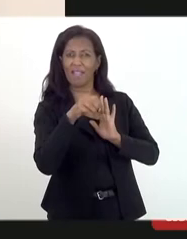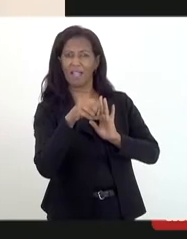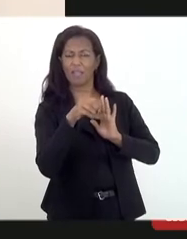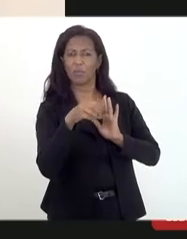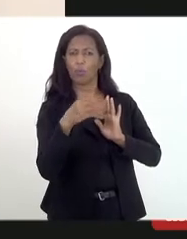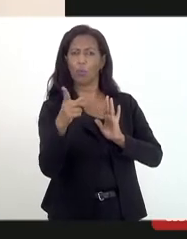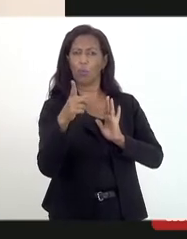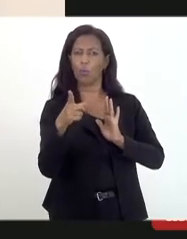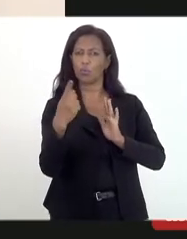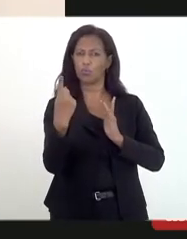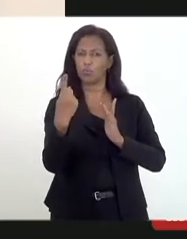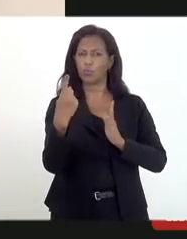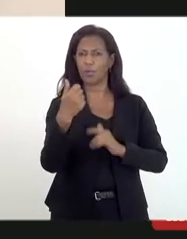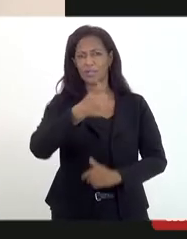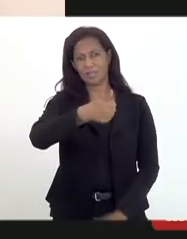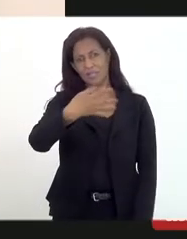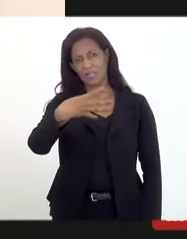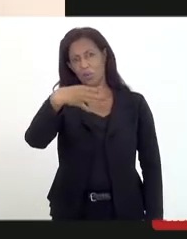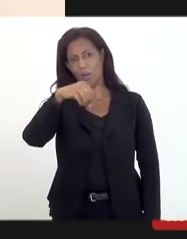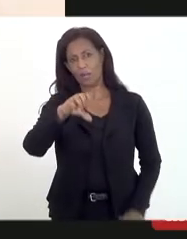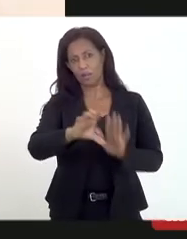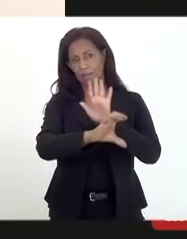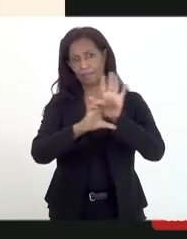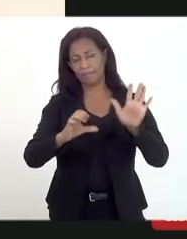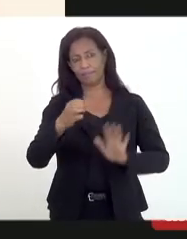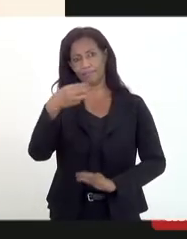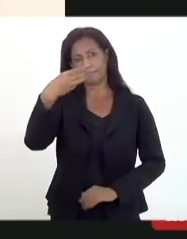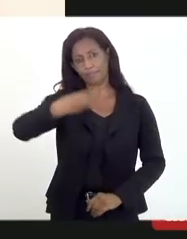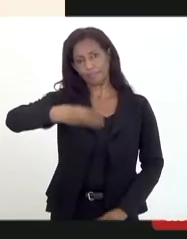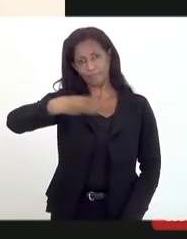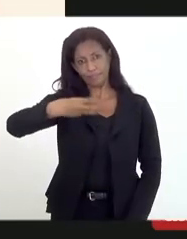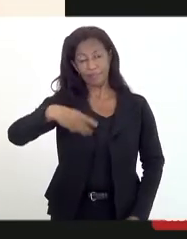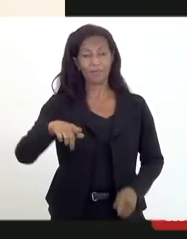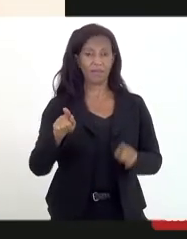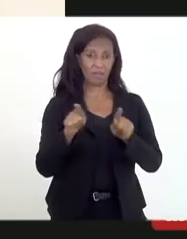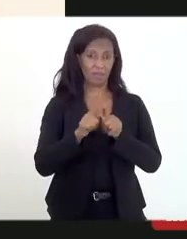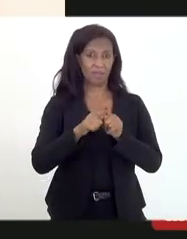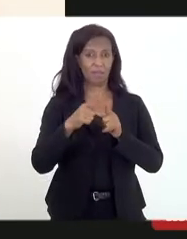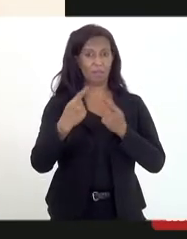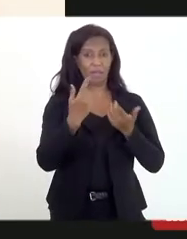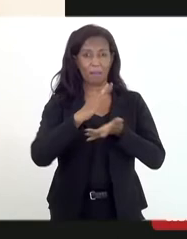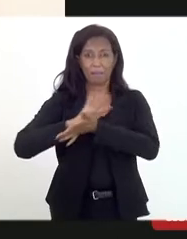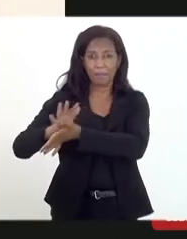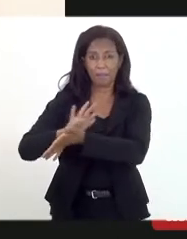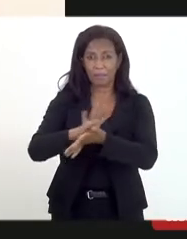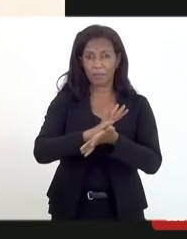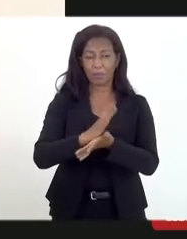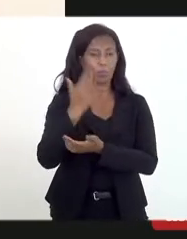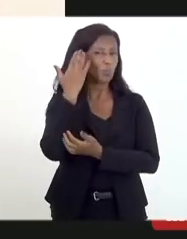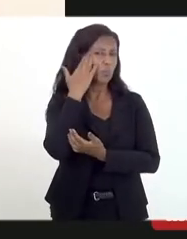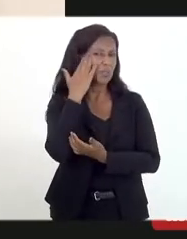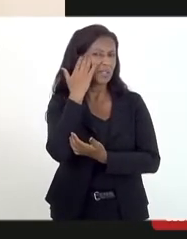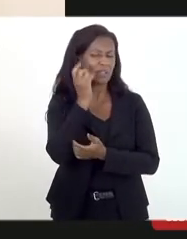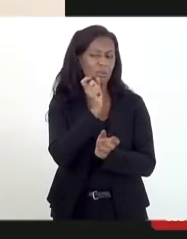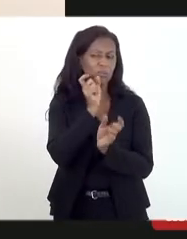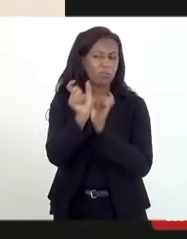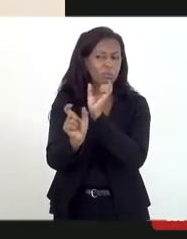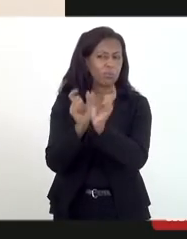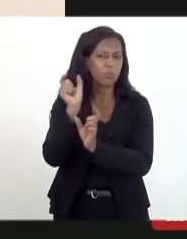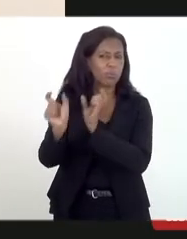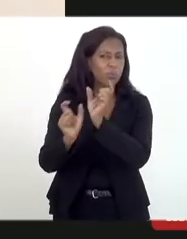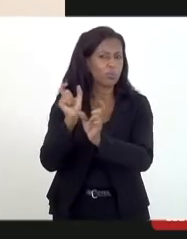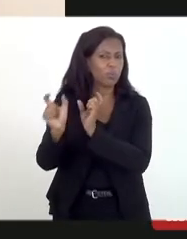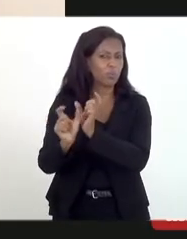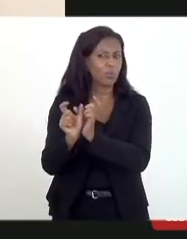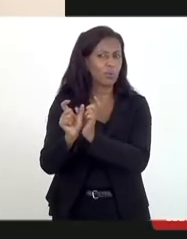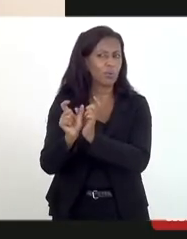ameaça e pelo 140 parágrafo terceiro por entender que as injúrias estavam voltadas para